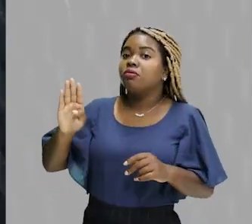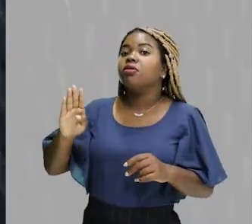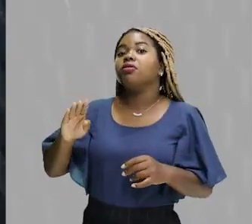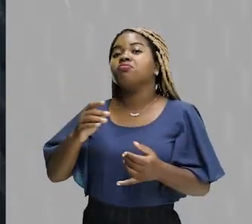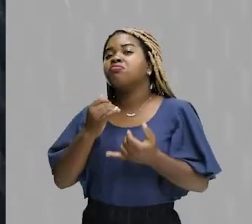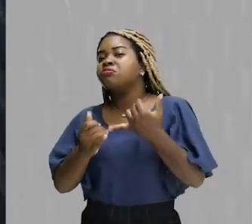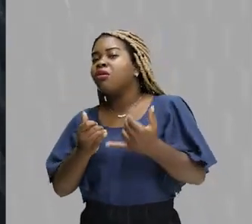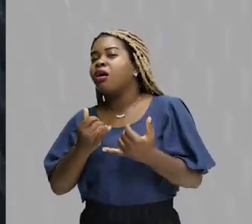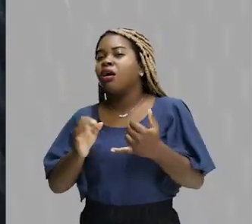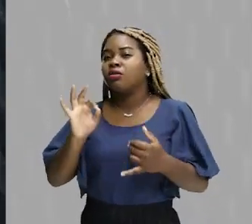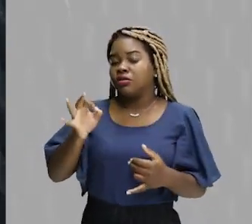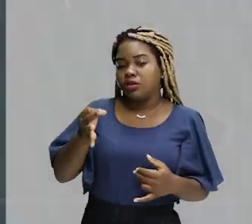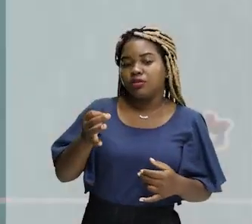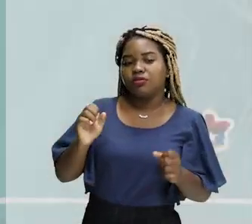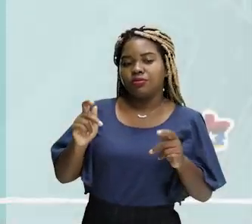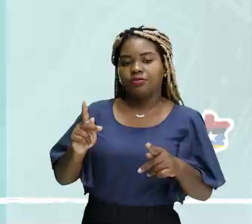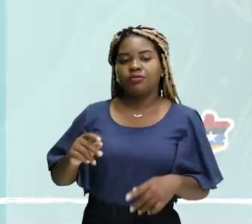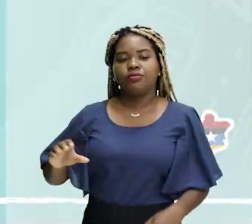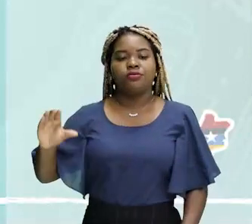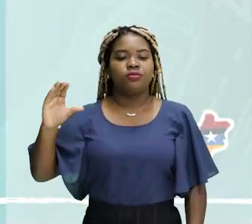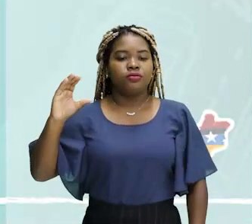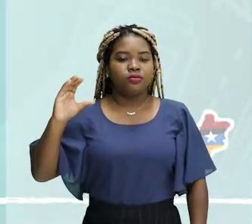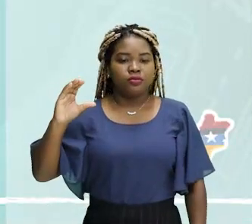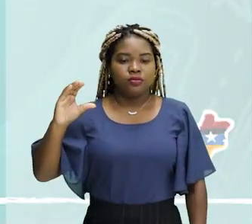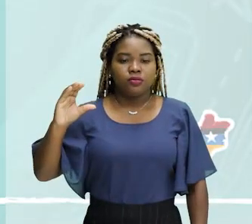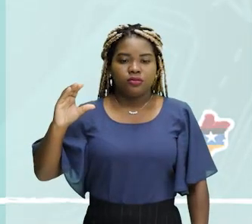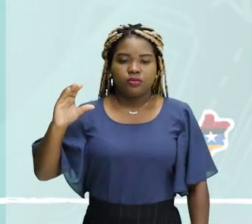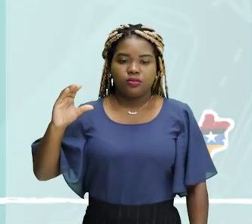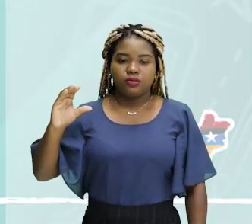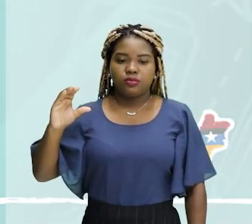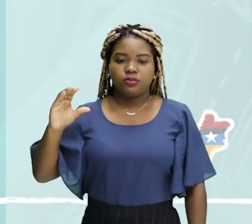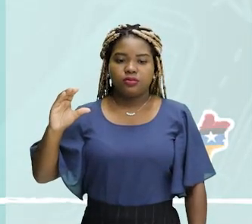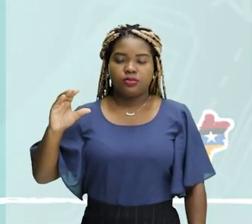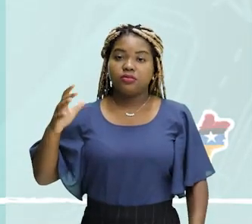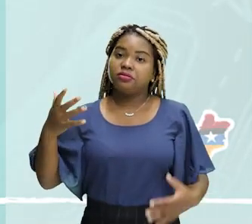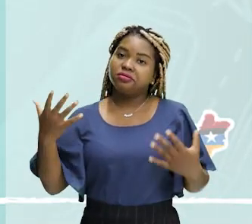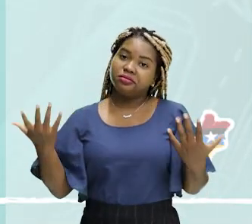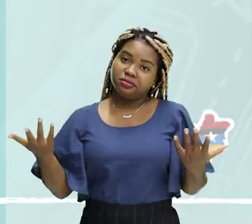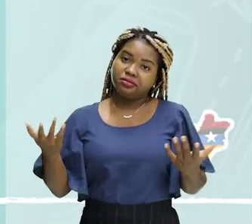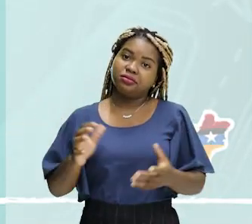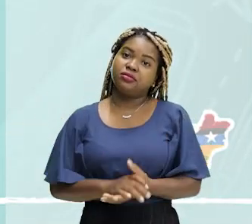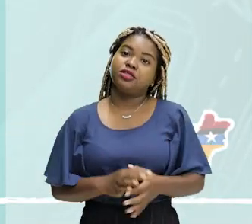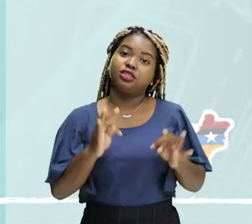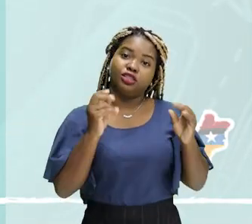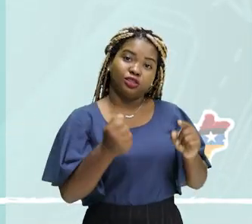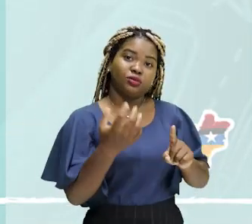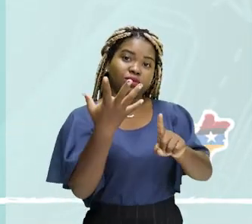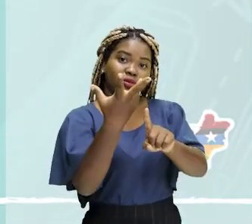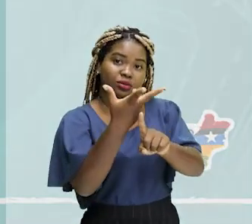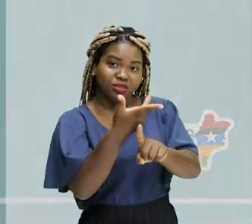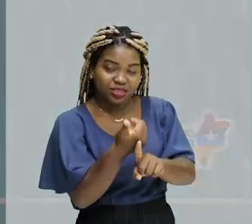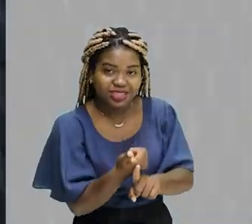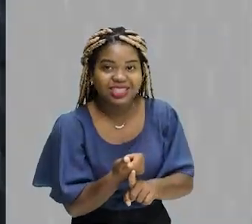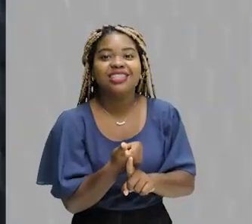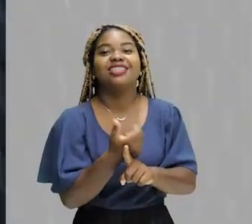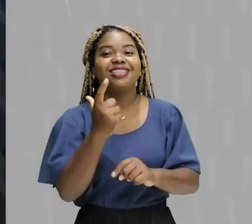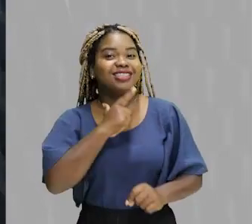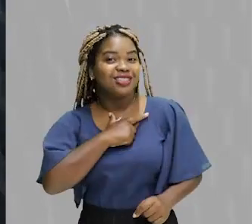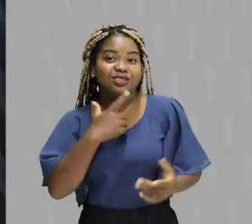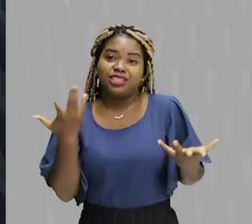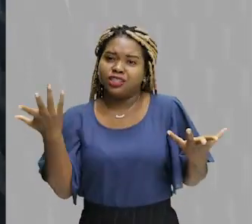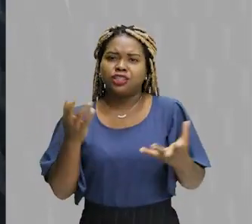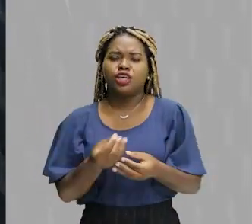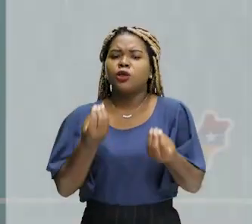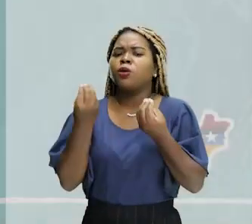Tá? Diferente da letra A. Letra C. Todas as obras de arte são feitas. Bom, aí você já sabe que radicalmente chutaram o balde agora. Não dá